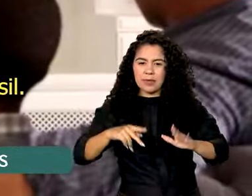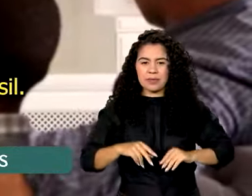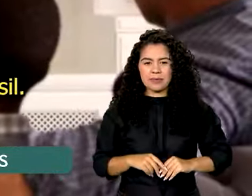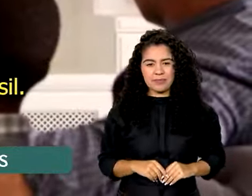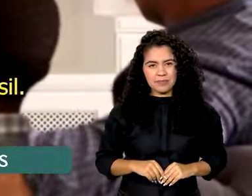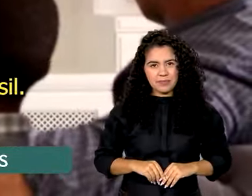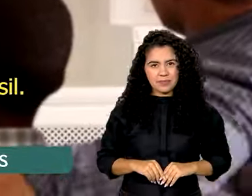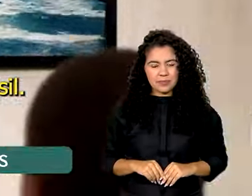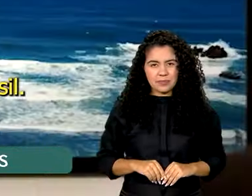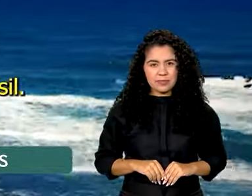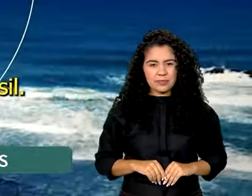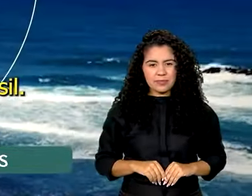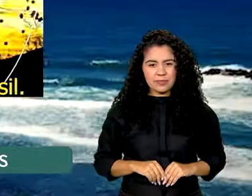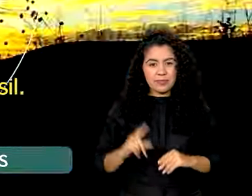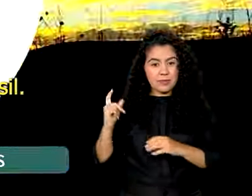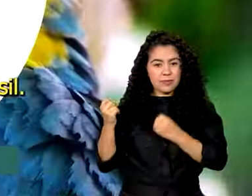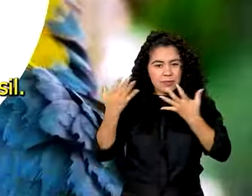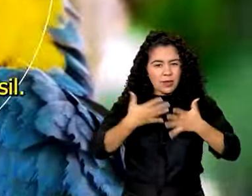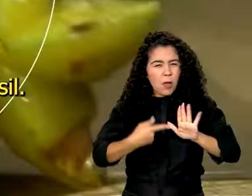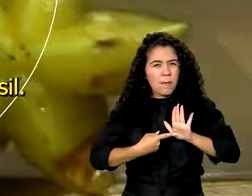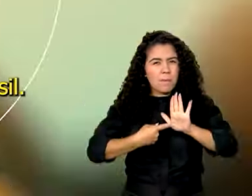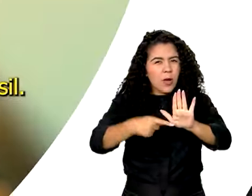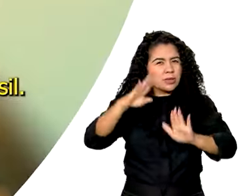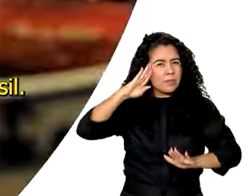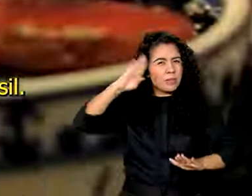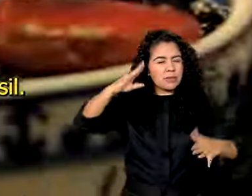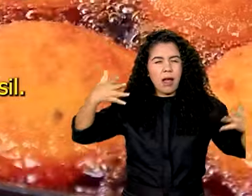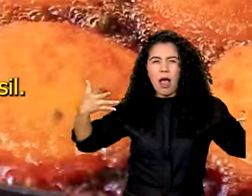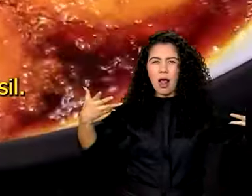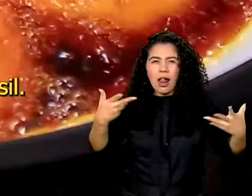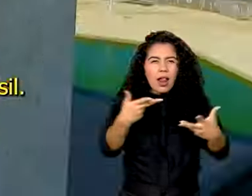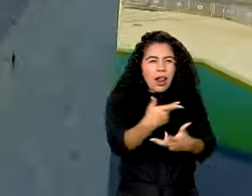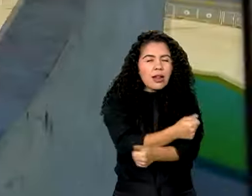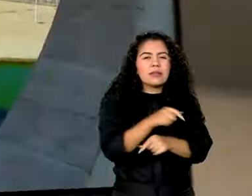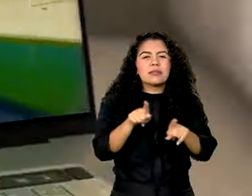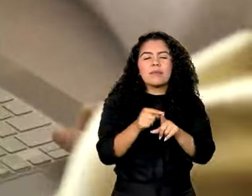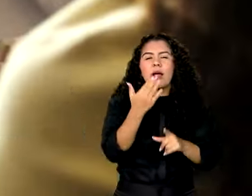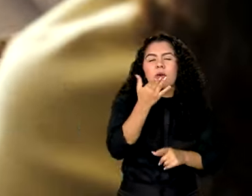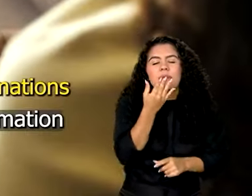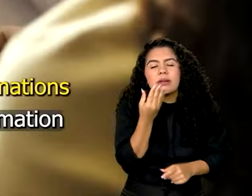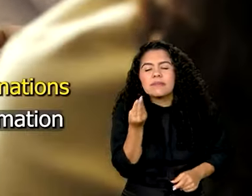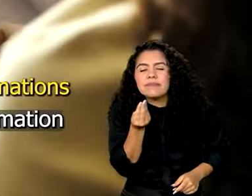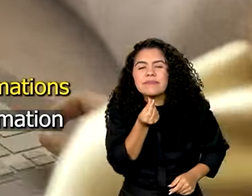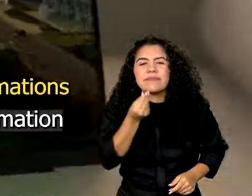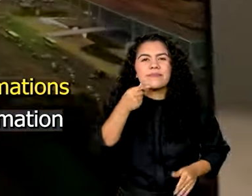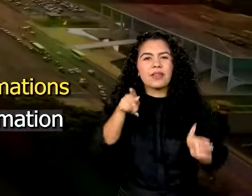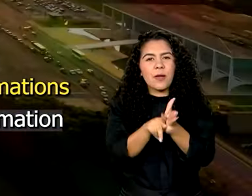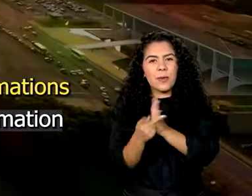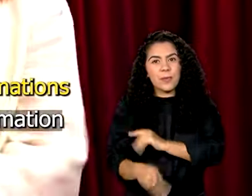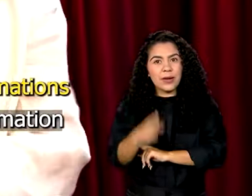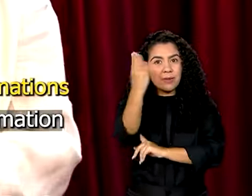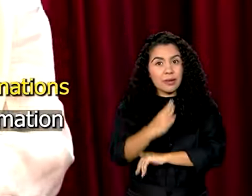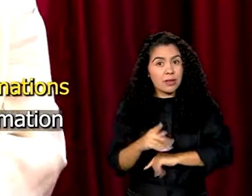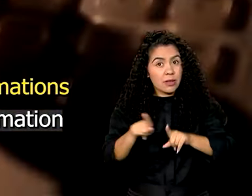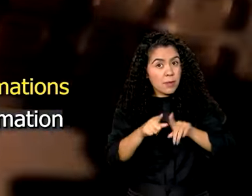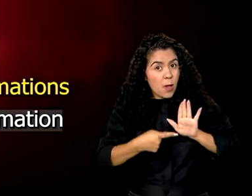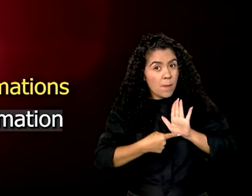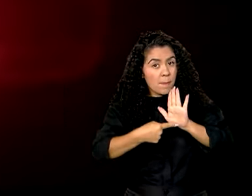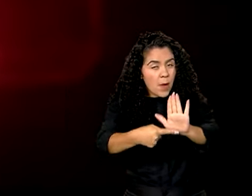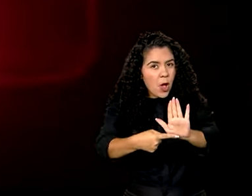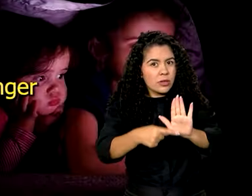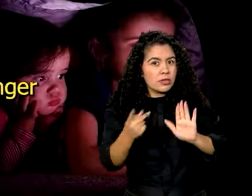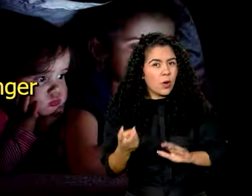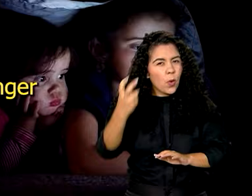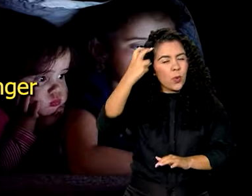A TV que destaca as belezas e os sabores do Brasil exibe informação e cultura,